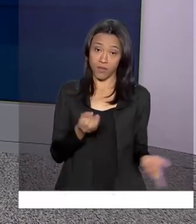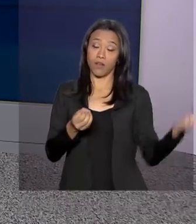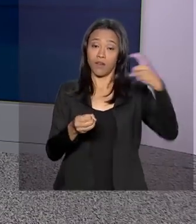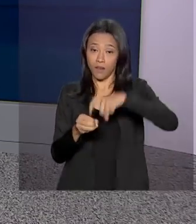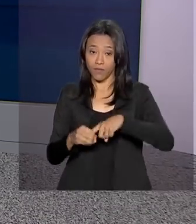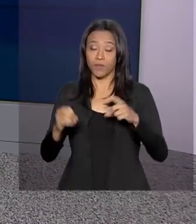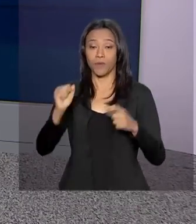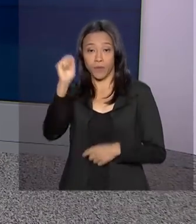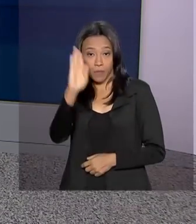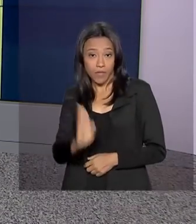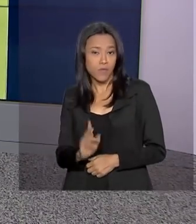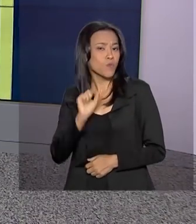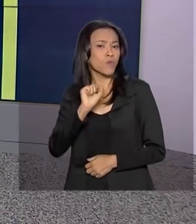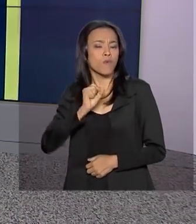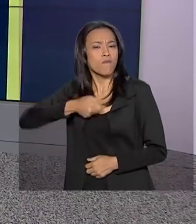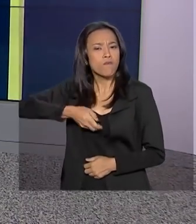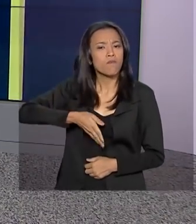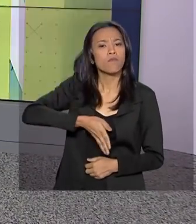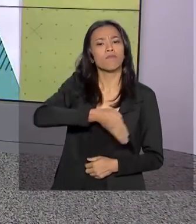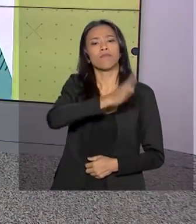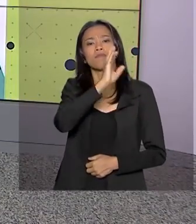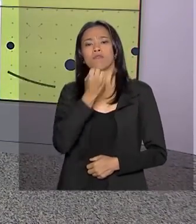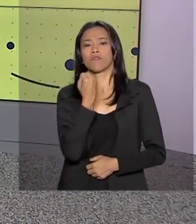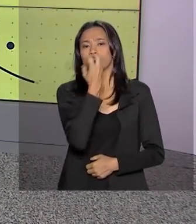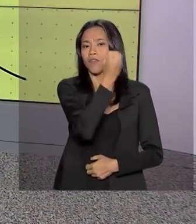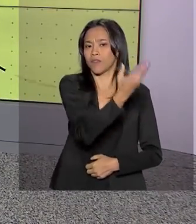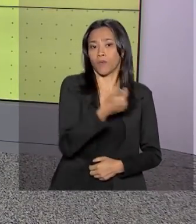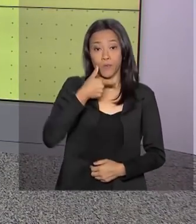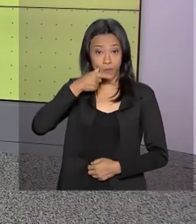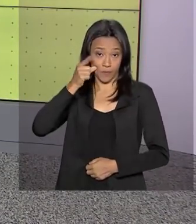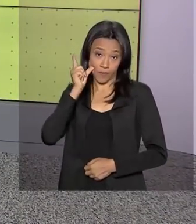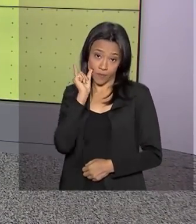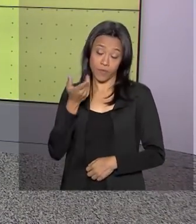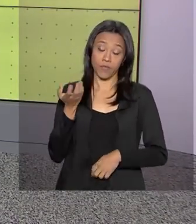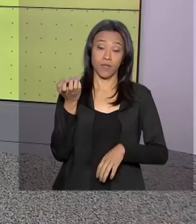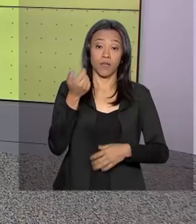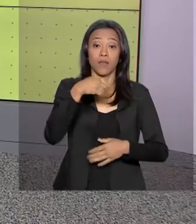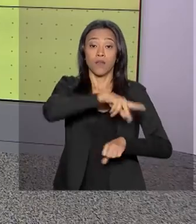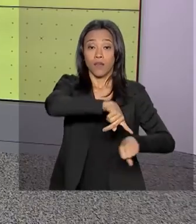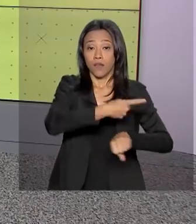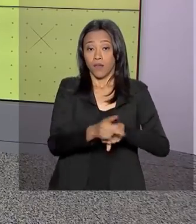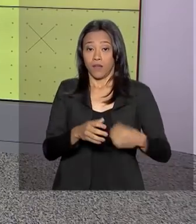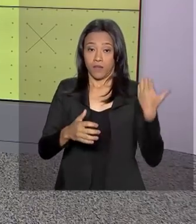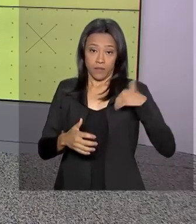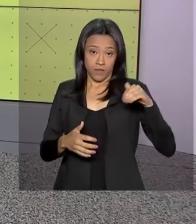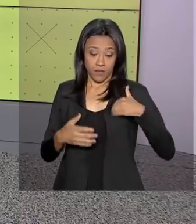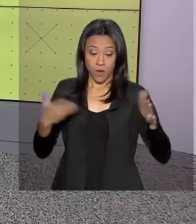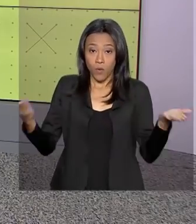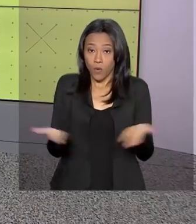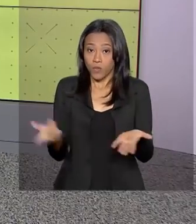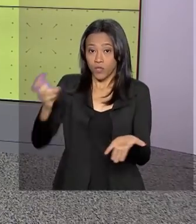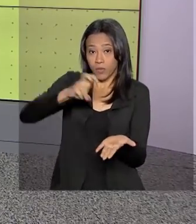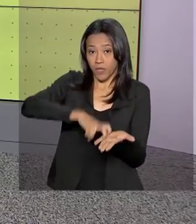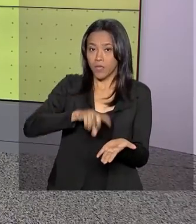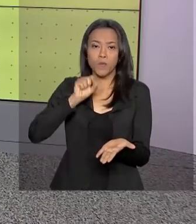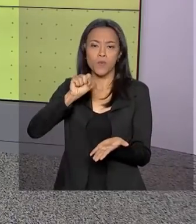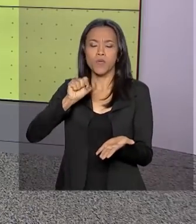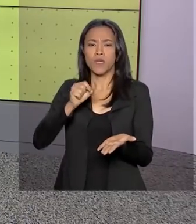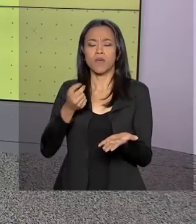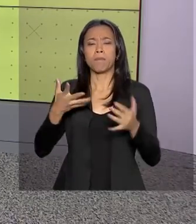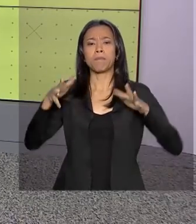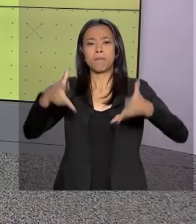ao Brasil após viagem oficial à Argentina no dia de ontem. Ele participou agora pela manhã, no Rio de Janeiro, da cerimônia de